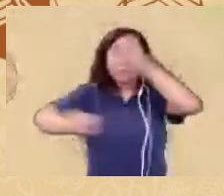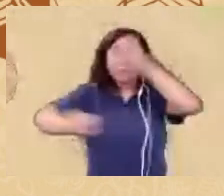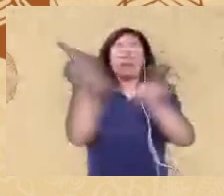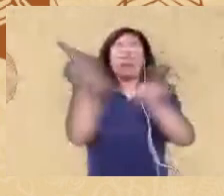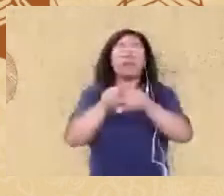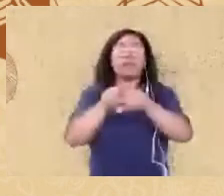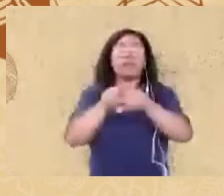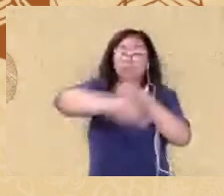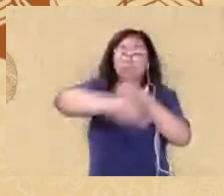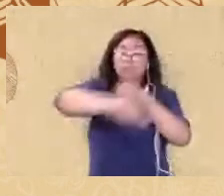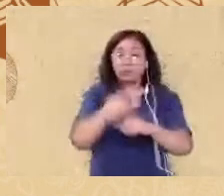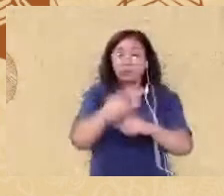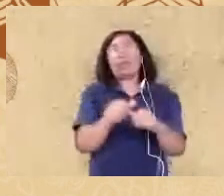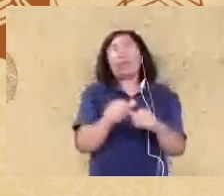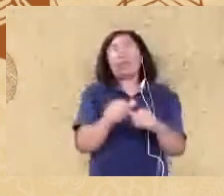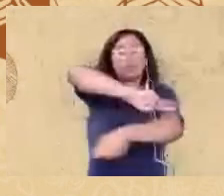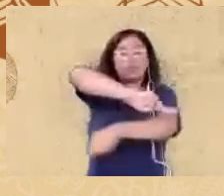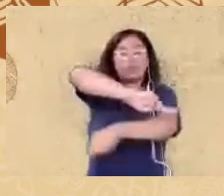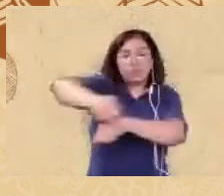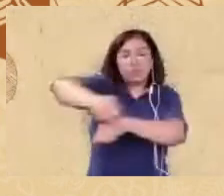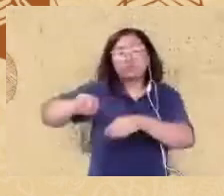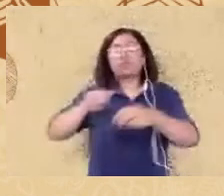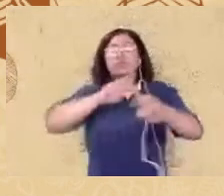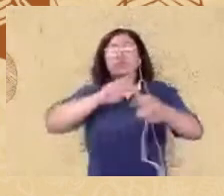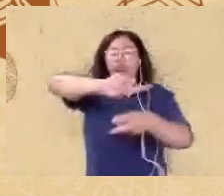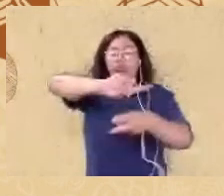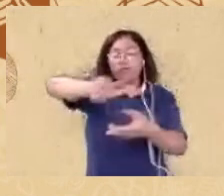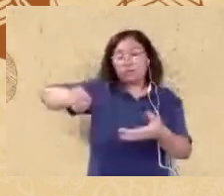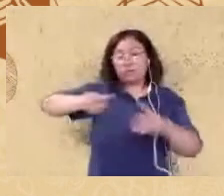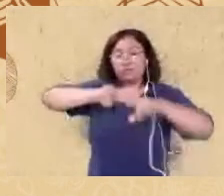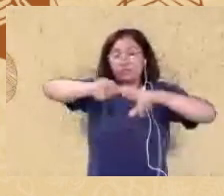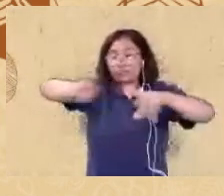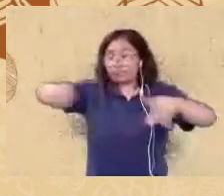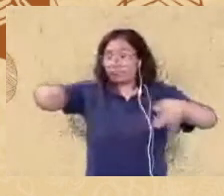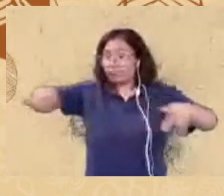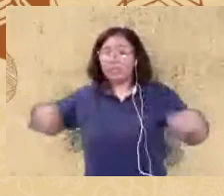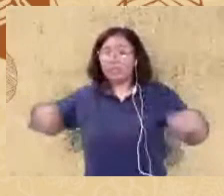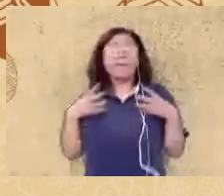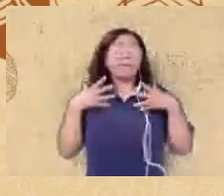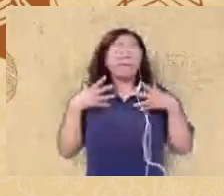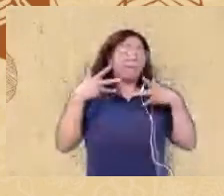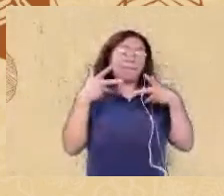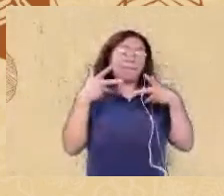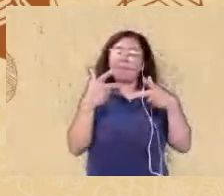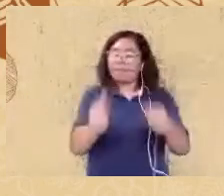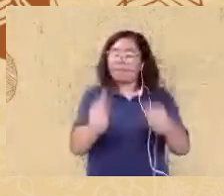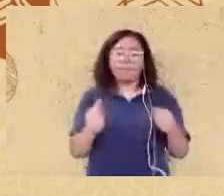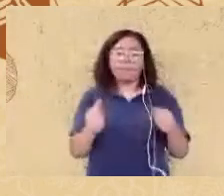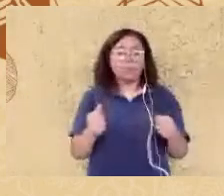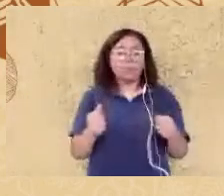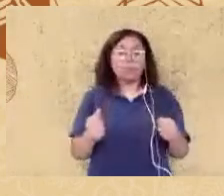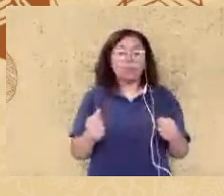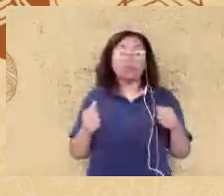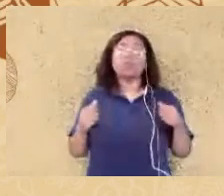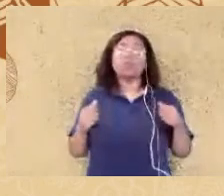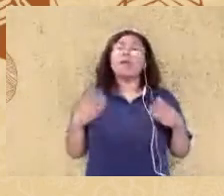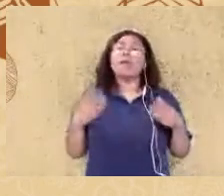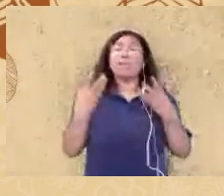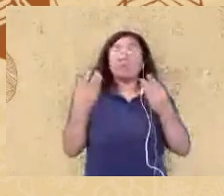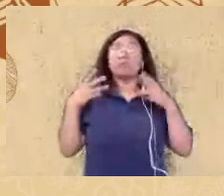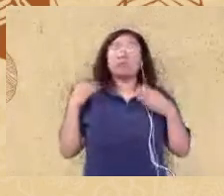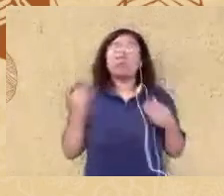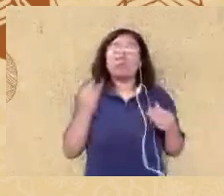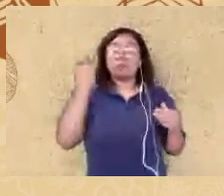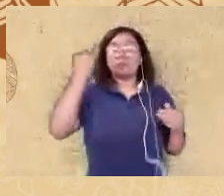diversificação é fundamental para melhorar esse ambiente e a desierarquização principalmente do currículo porque tudo que a gente